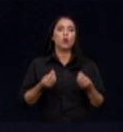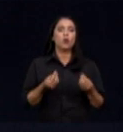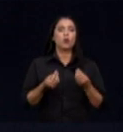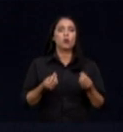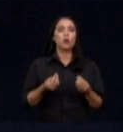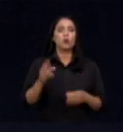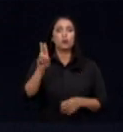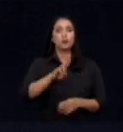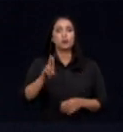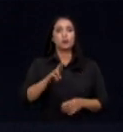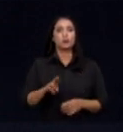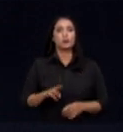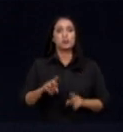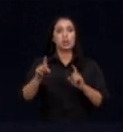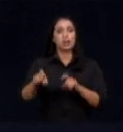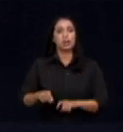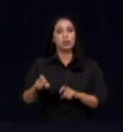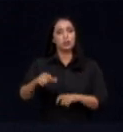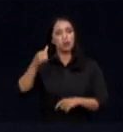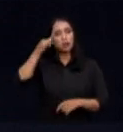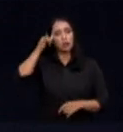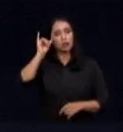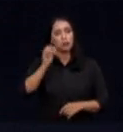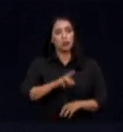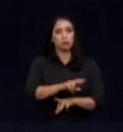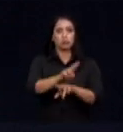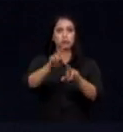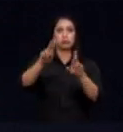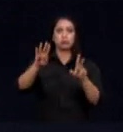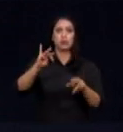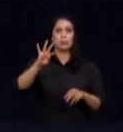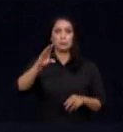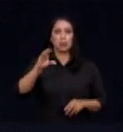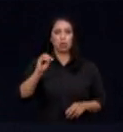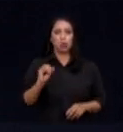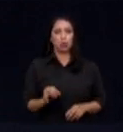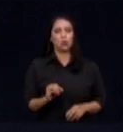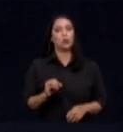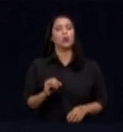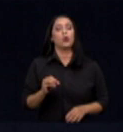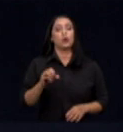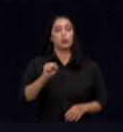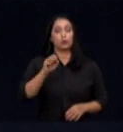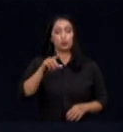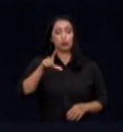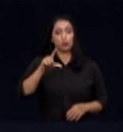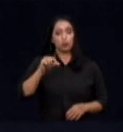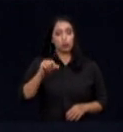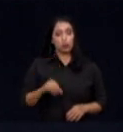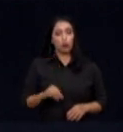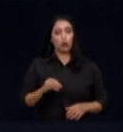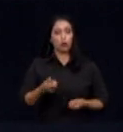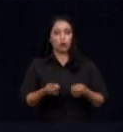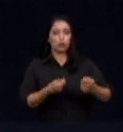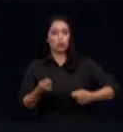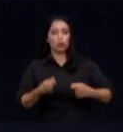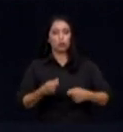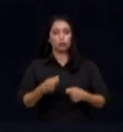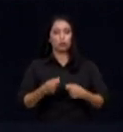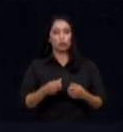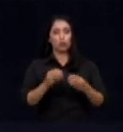da agropecuária, ele auxilia na conservação da biodiversidade, na fertilidade do solo, no agroturismo, no controle da erosão.